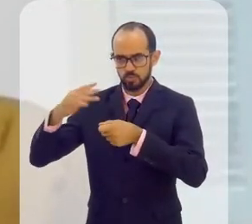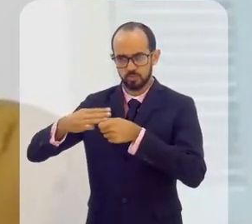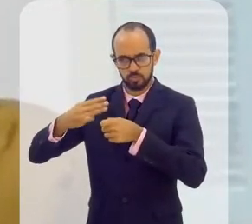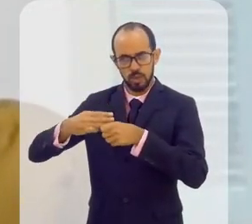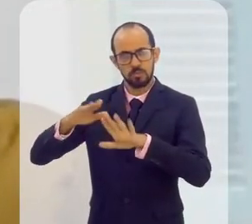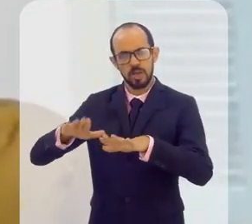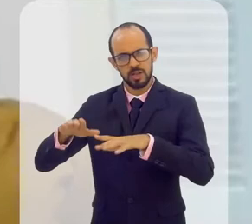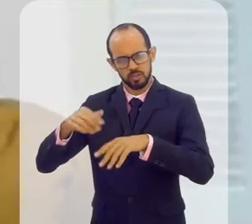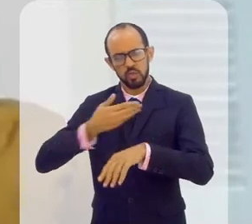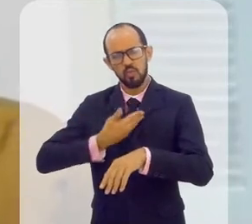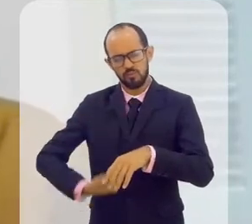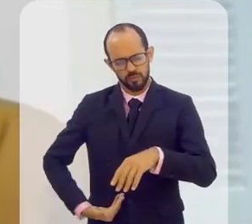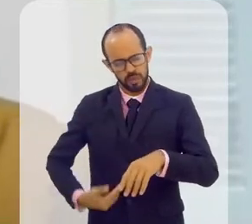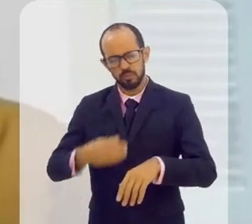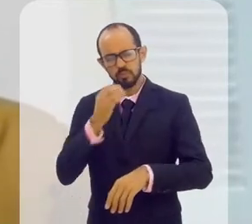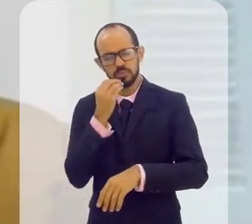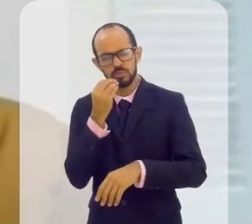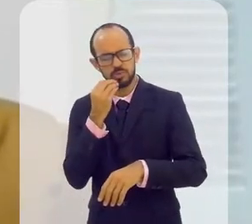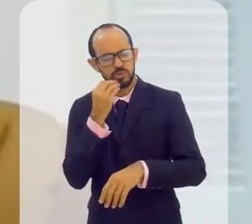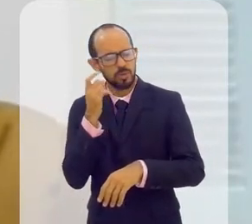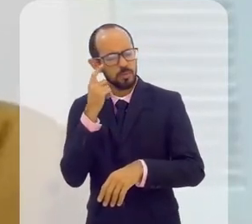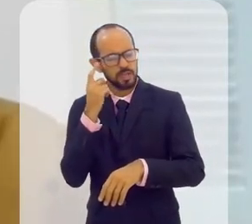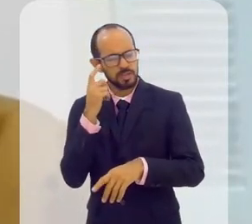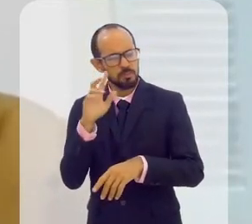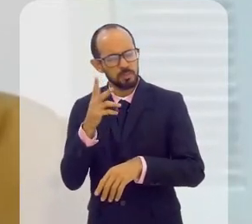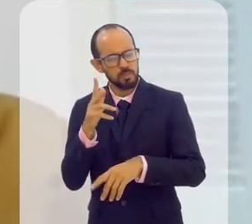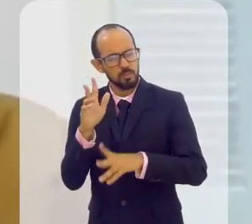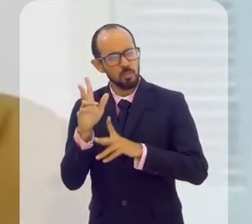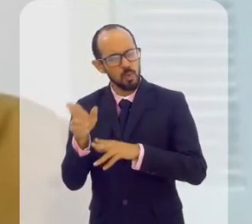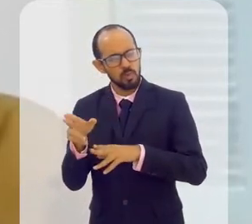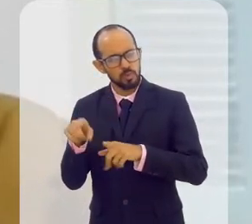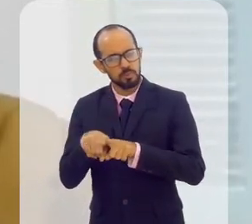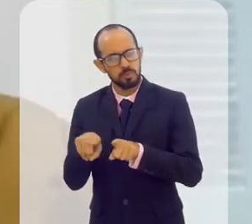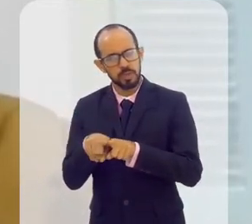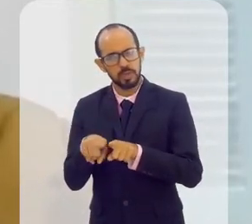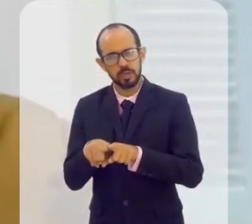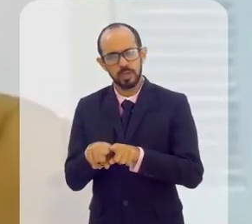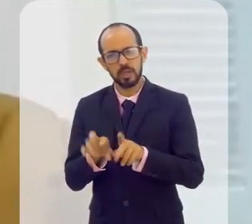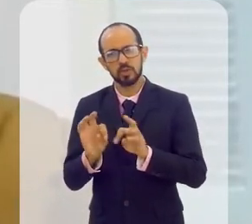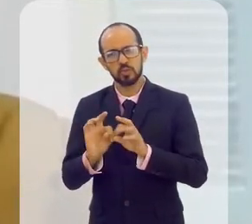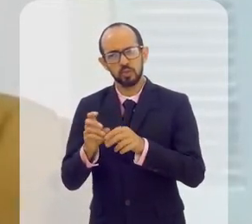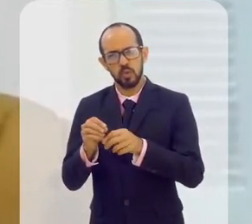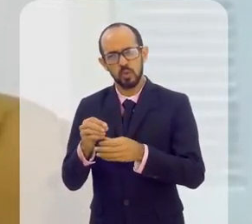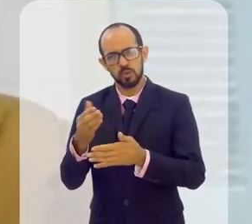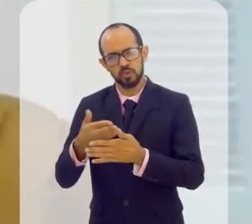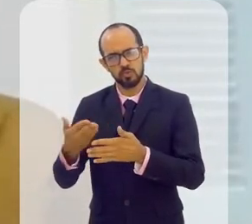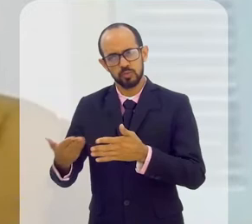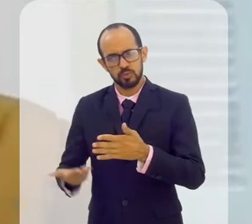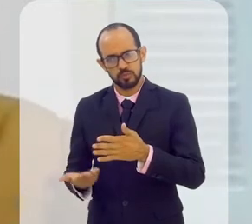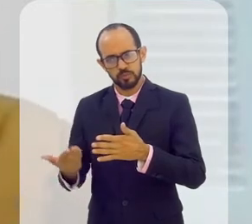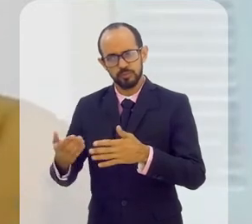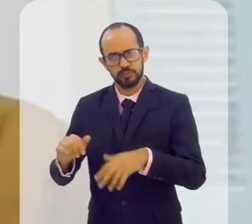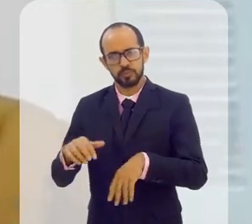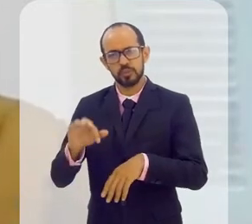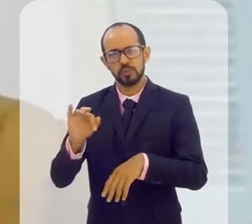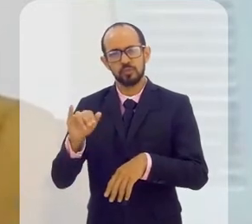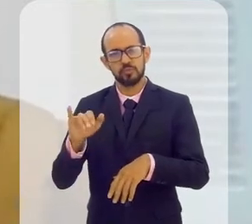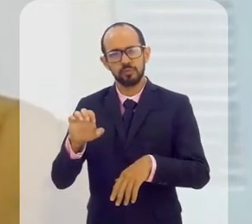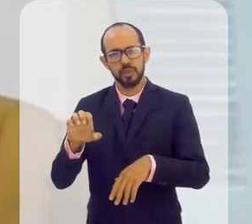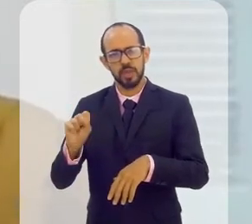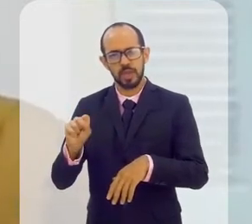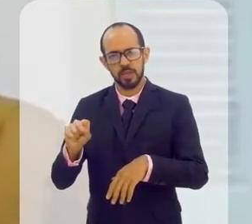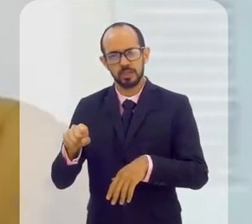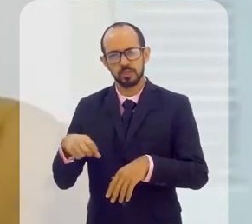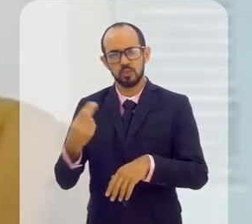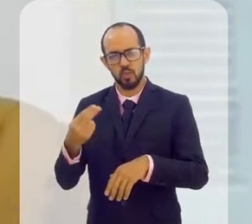que o governo do Estado também poderia estar pensando em algo similar, né? É que todas essas linhas de financiamento, sejam Fies lá